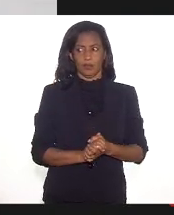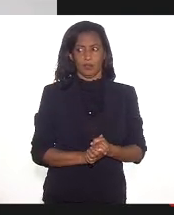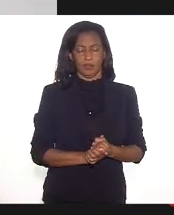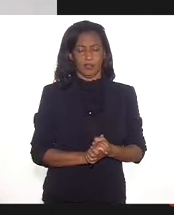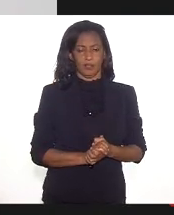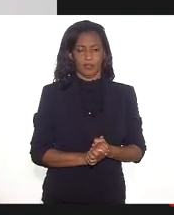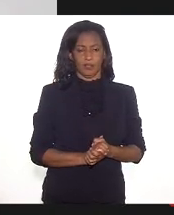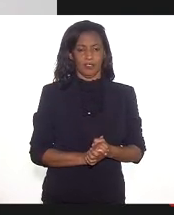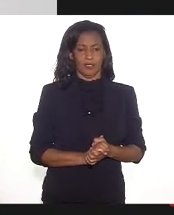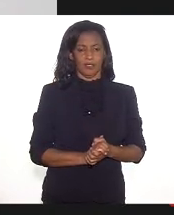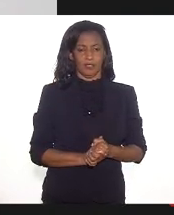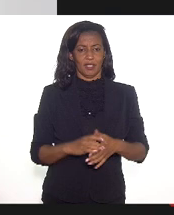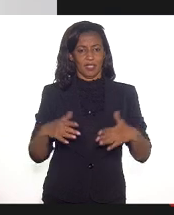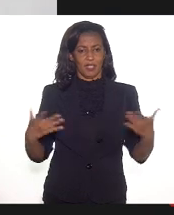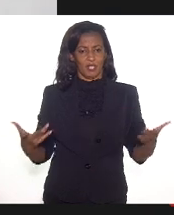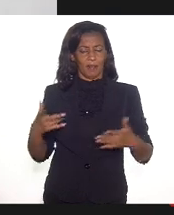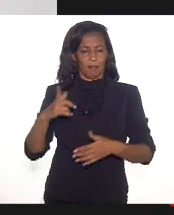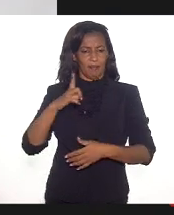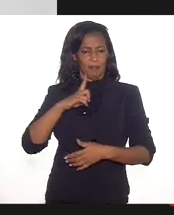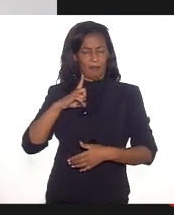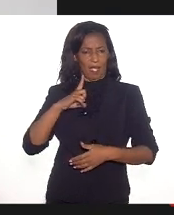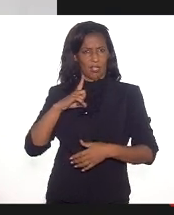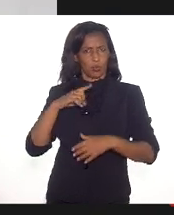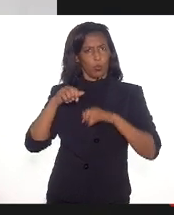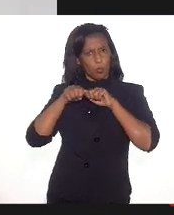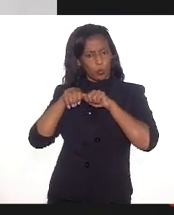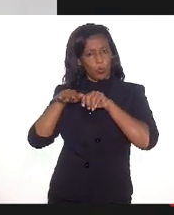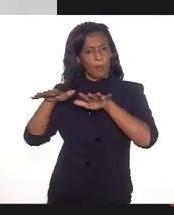agora dos efeitos da pandemia,